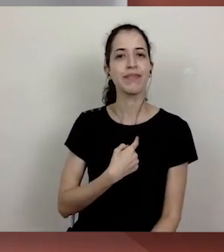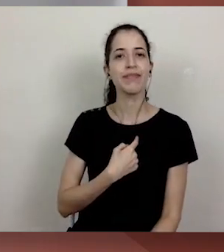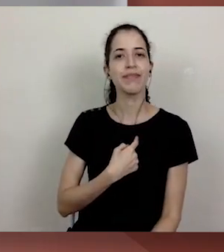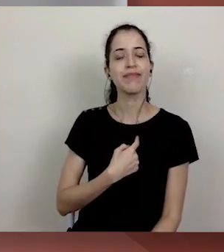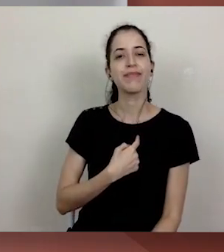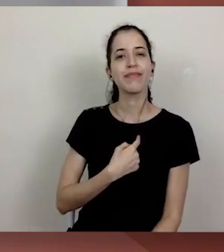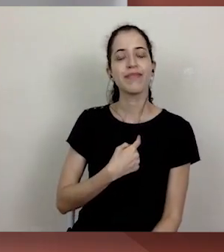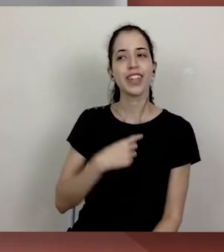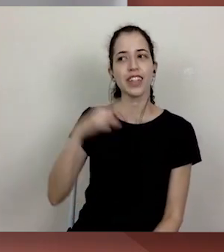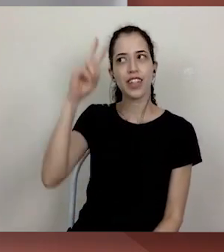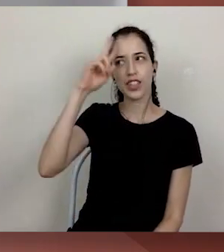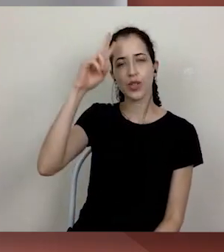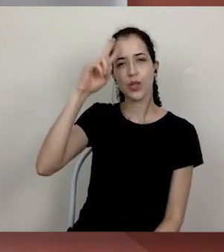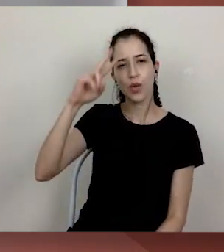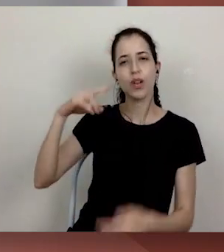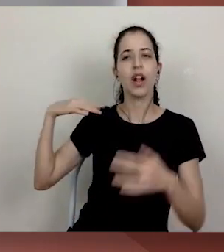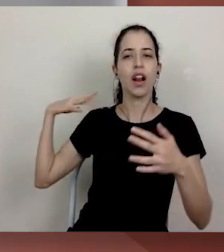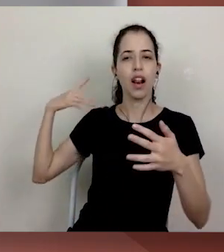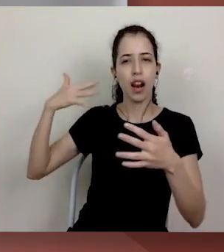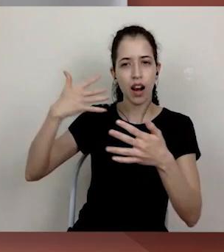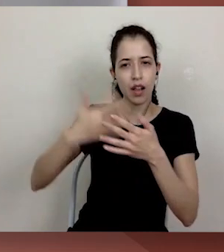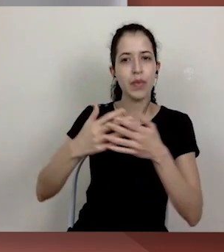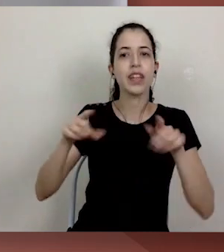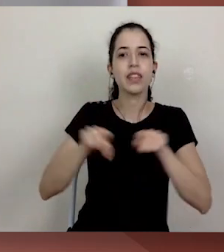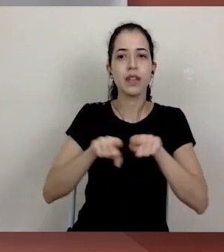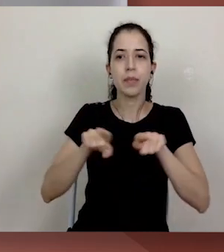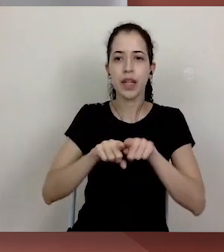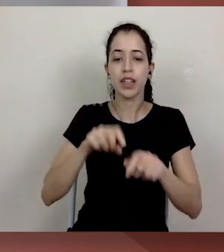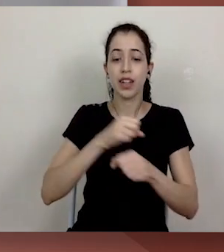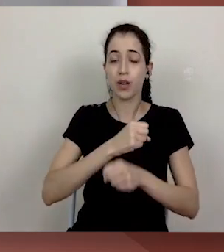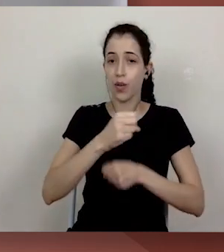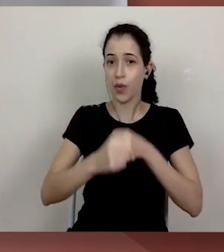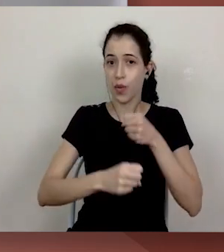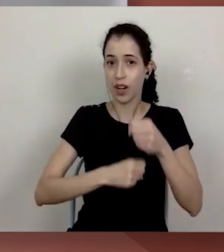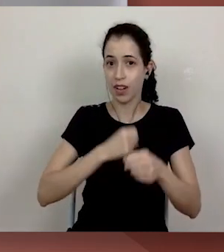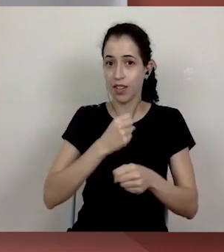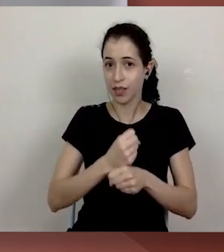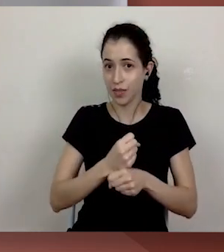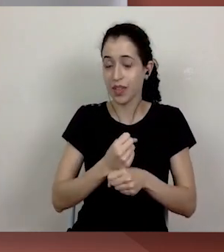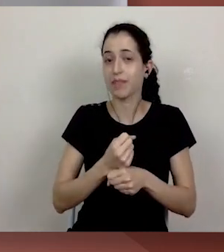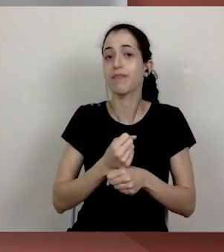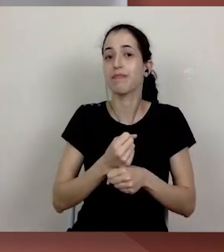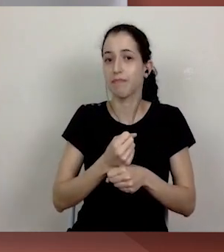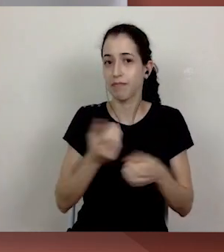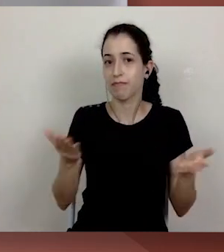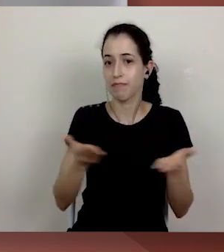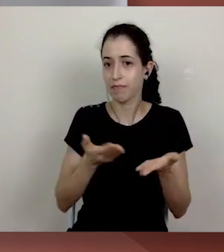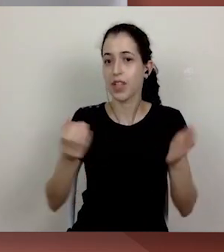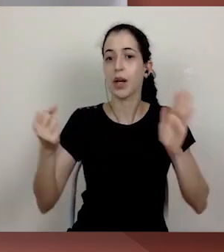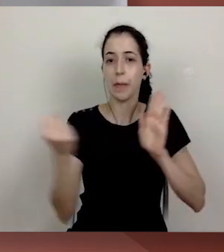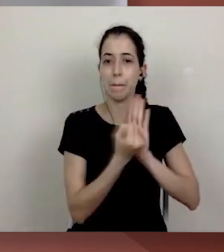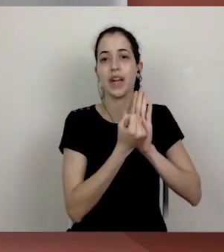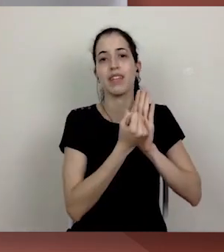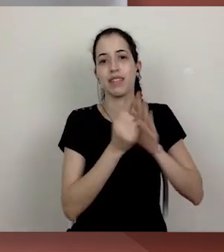histórico, mas também nesse ano, esse ano marcado pela pandemia.